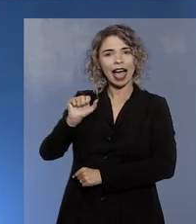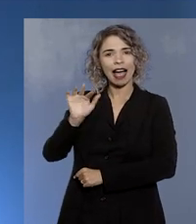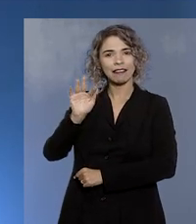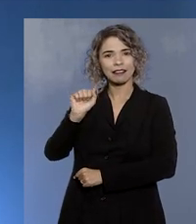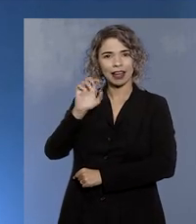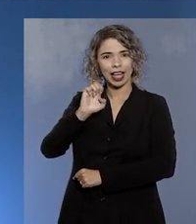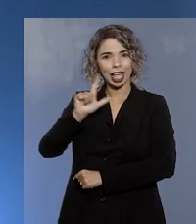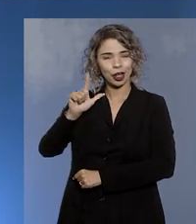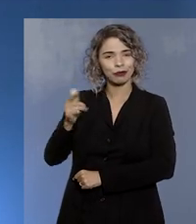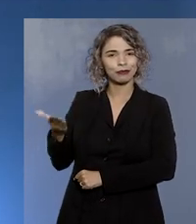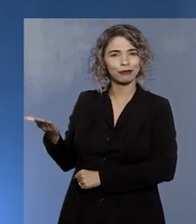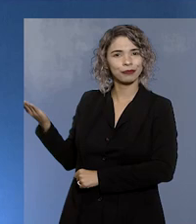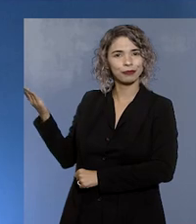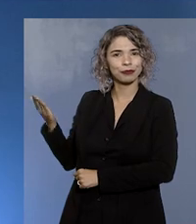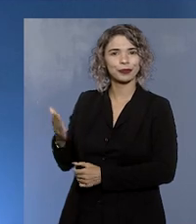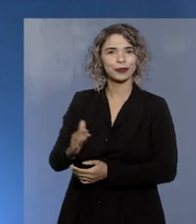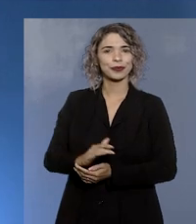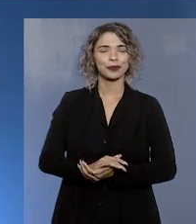Rafael Porfírio.